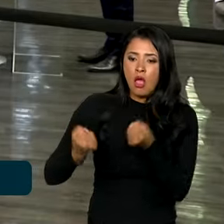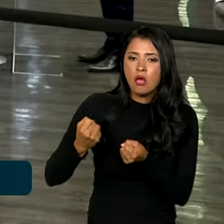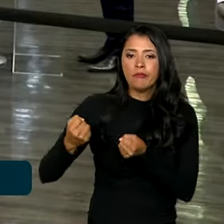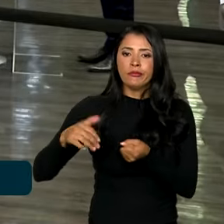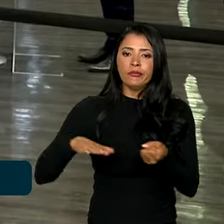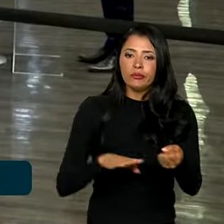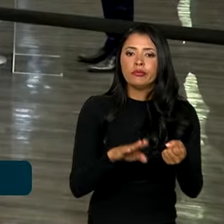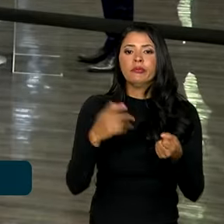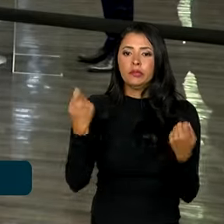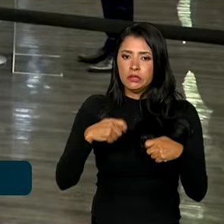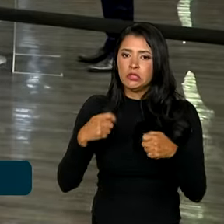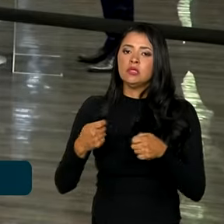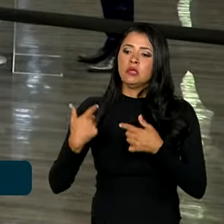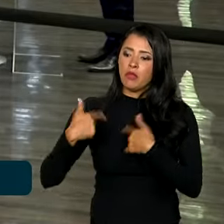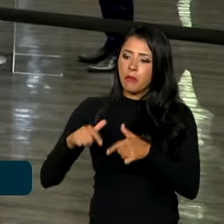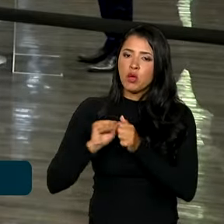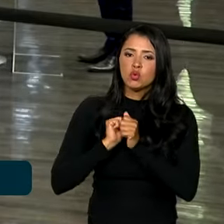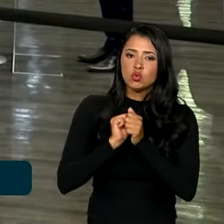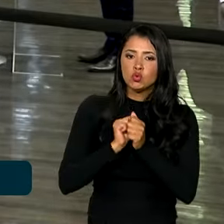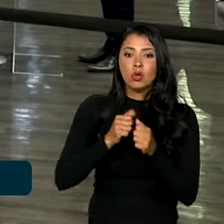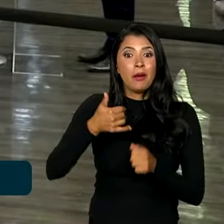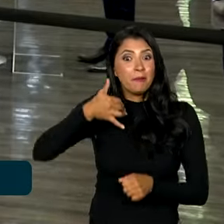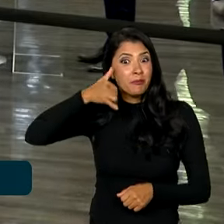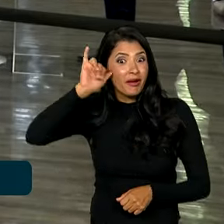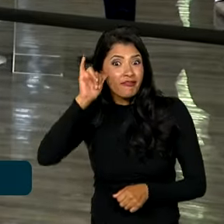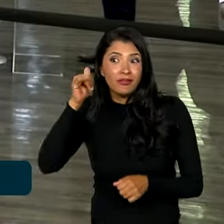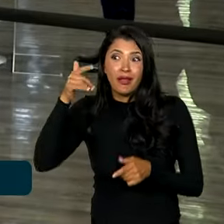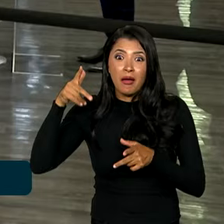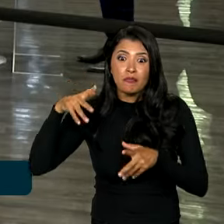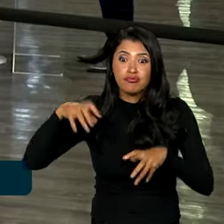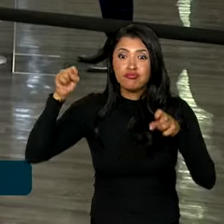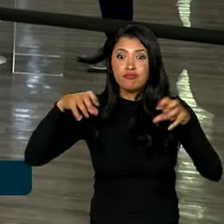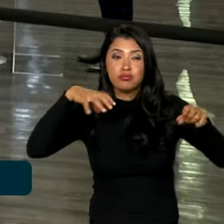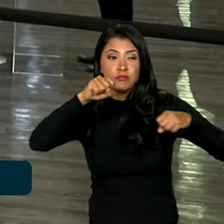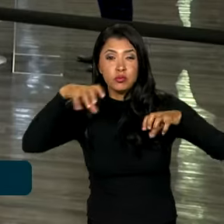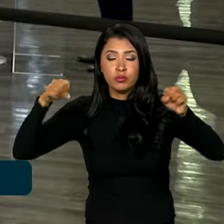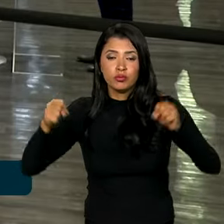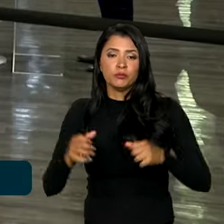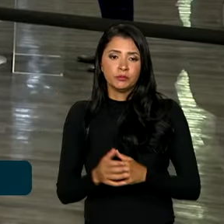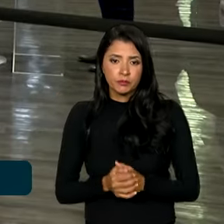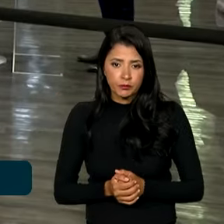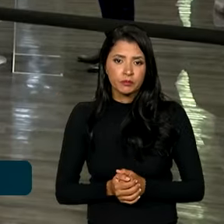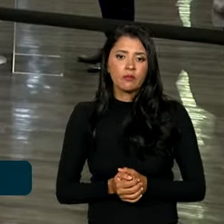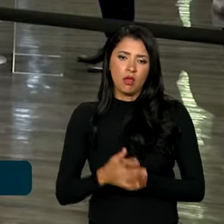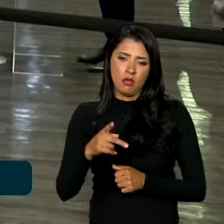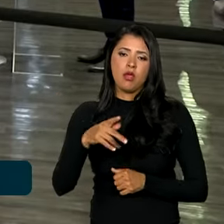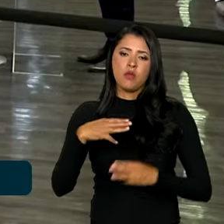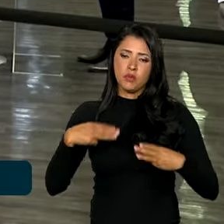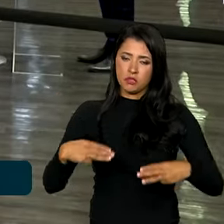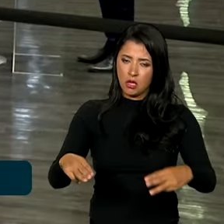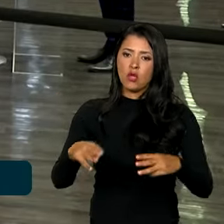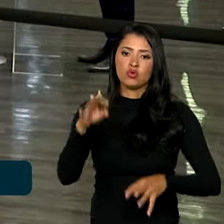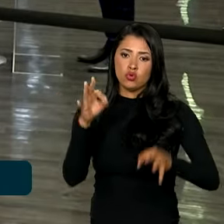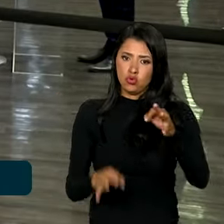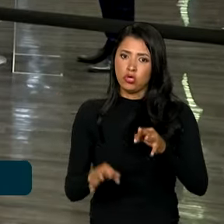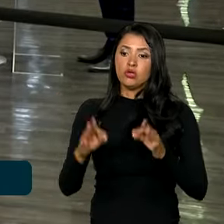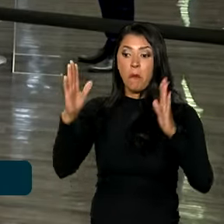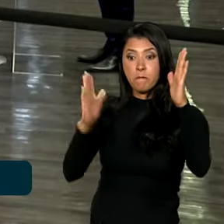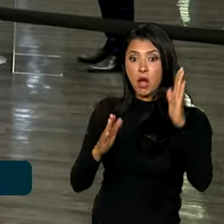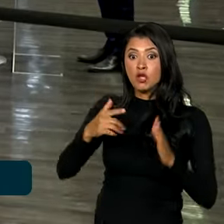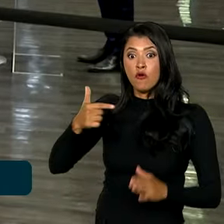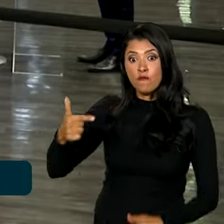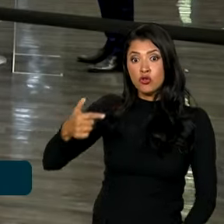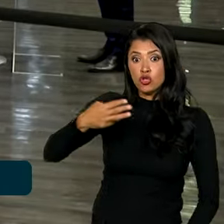atuar de forma conjunta pra evitar um apagão deste tamanho. E o Ministério da Justiça deu um prazo de 24 horas pra que a Enel,